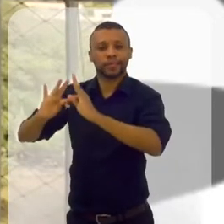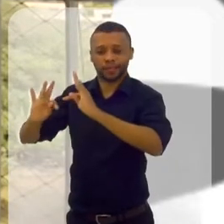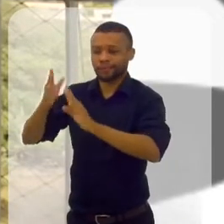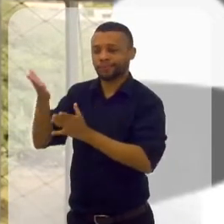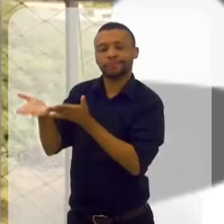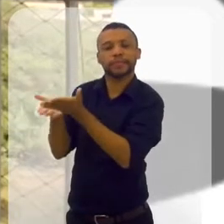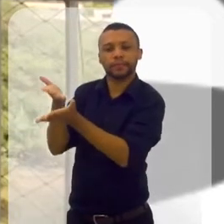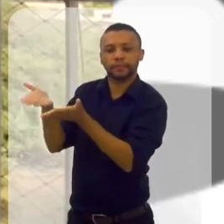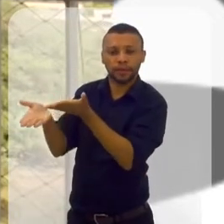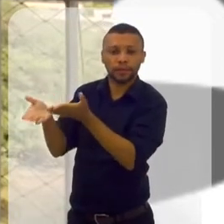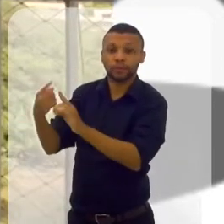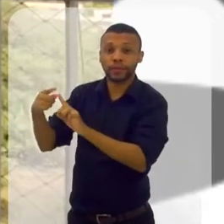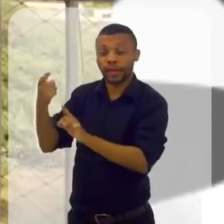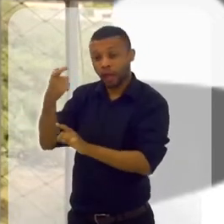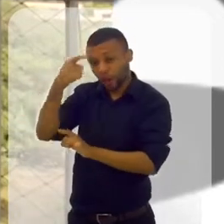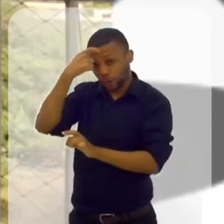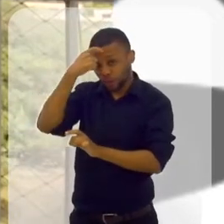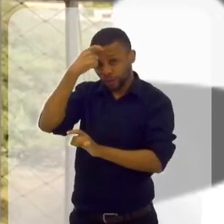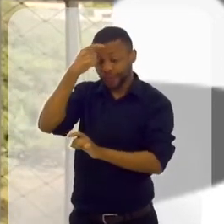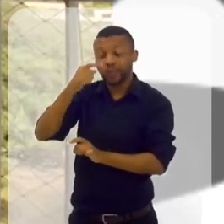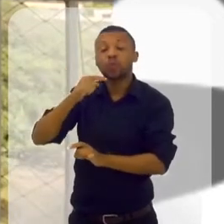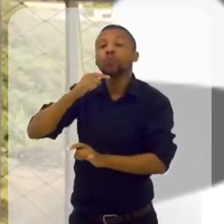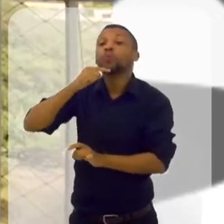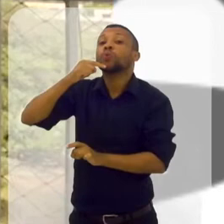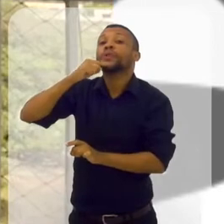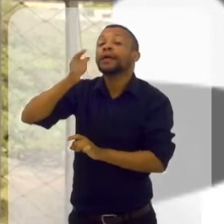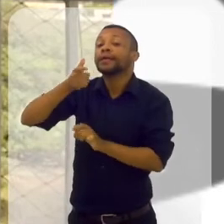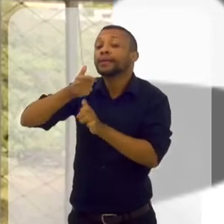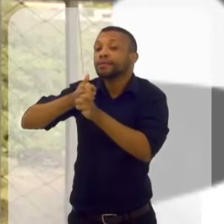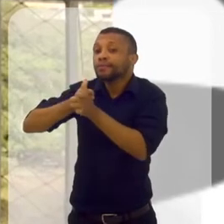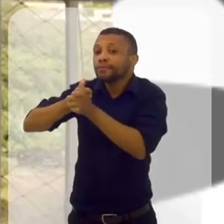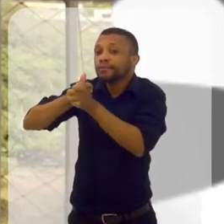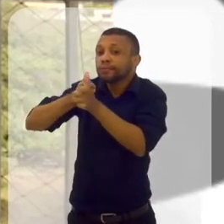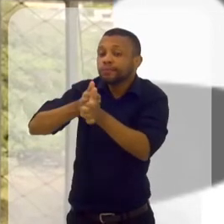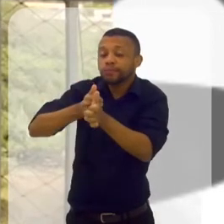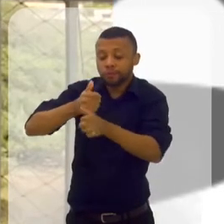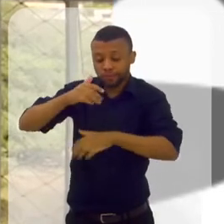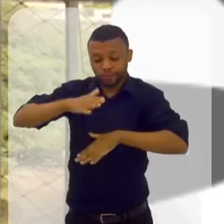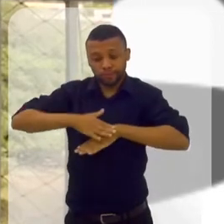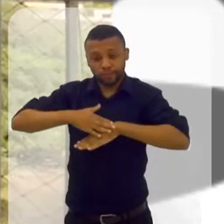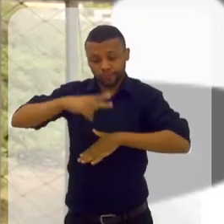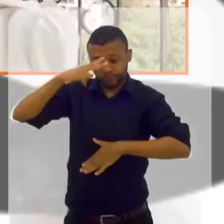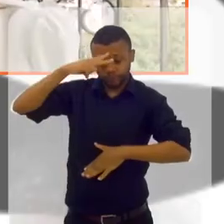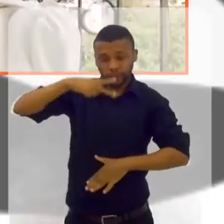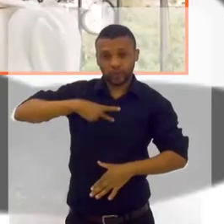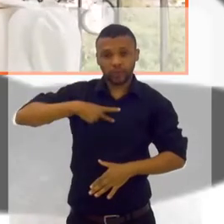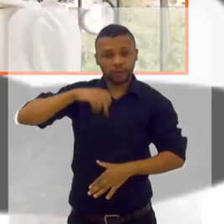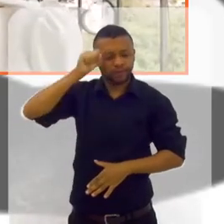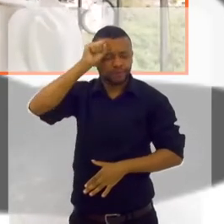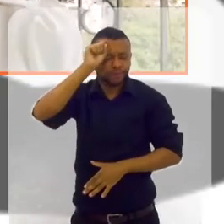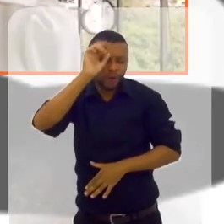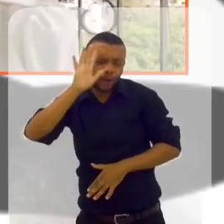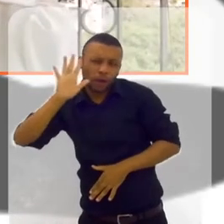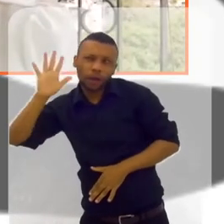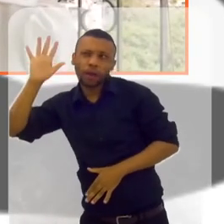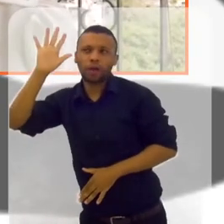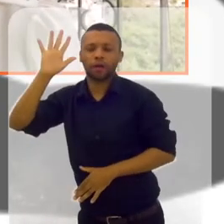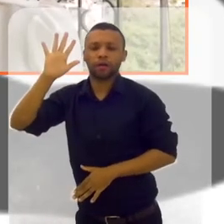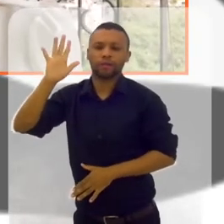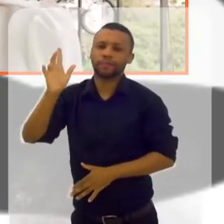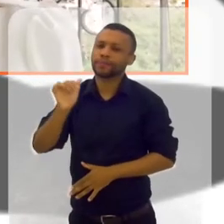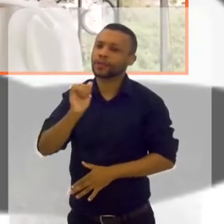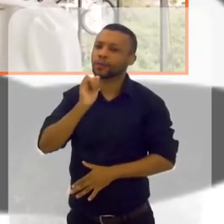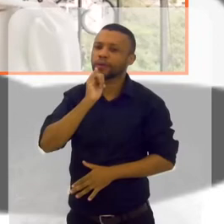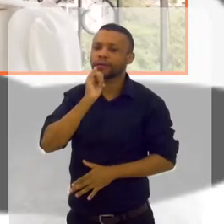hipnoterapia, porque conscientemente você não consegue se conduzir a um estado hipnótico sozinho para algumas questões.